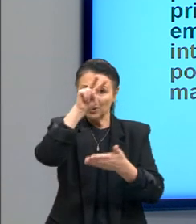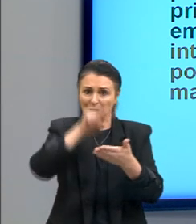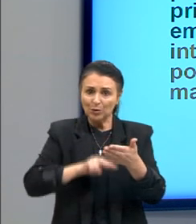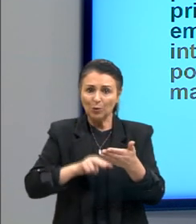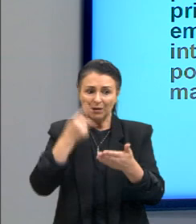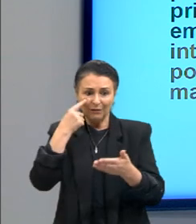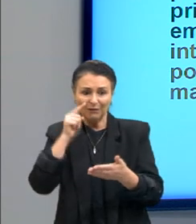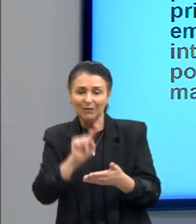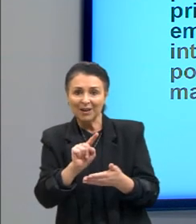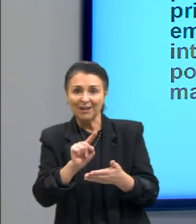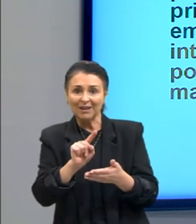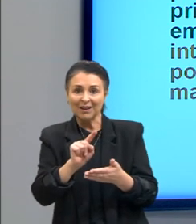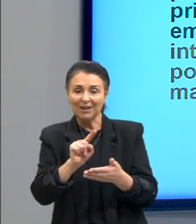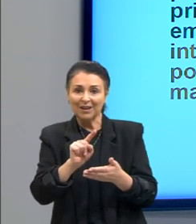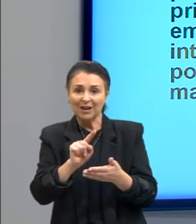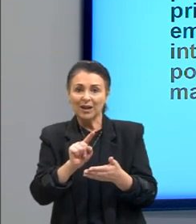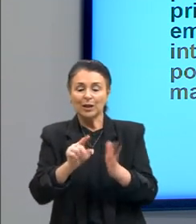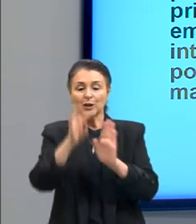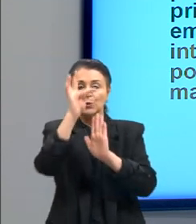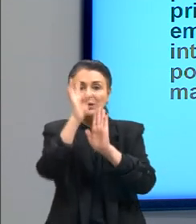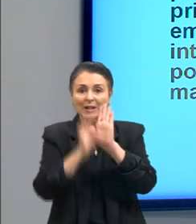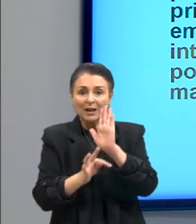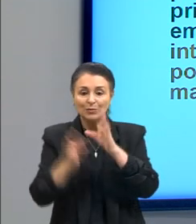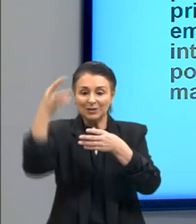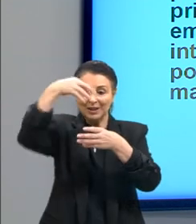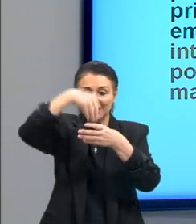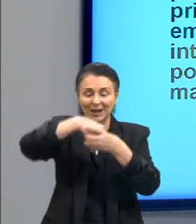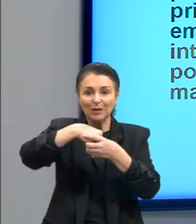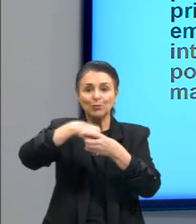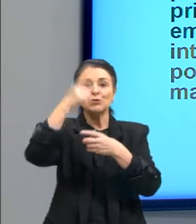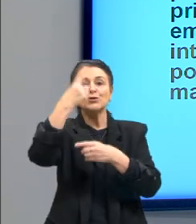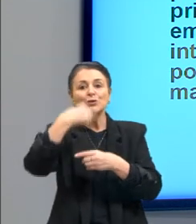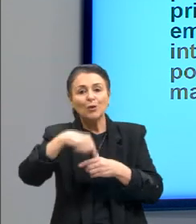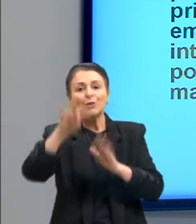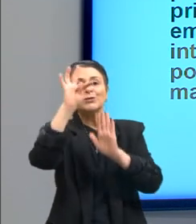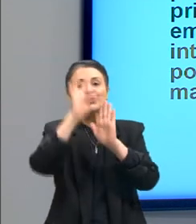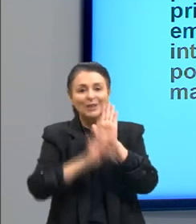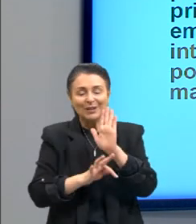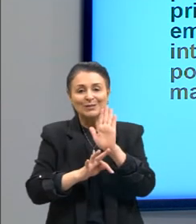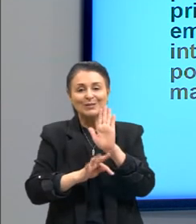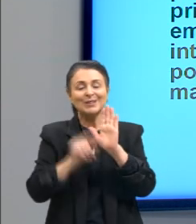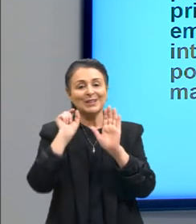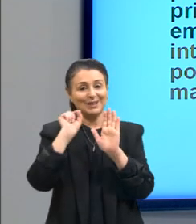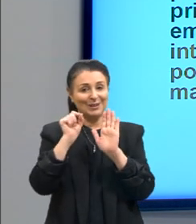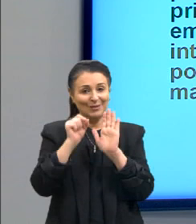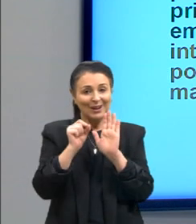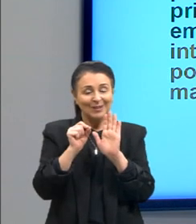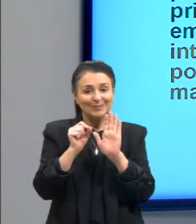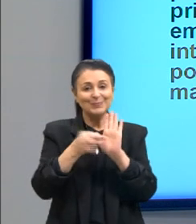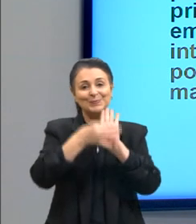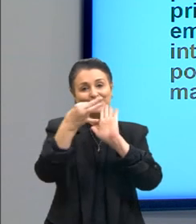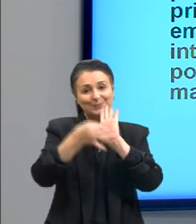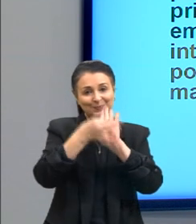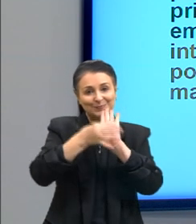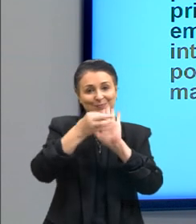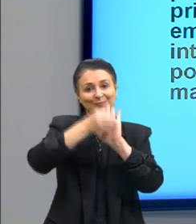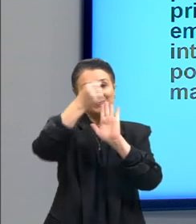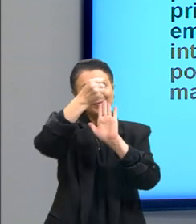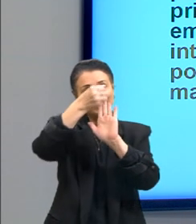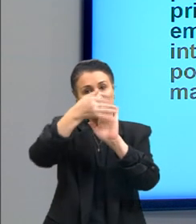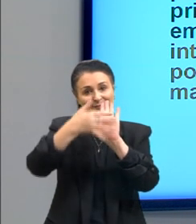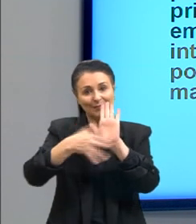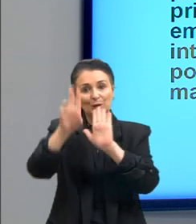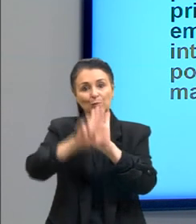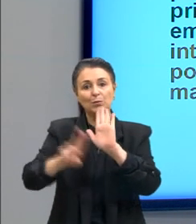compondo esse pequeno texto que vai dentro do grande texto que é o dissertativo argumentativo tendo em vista que o uso de